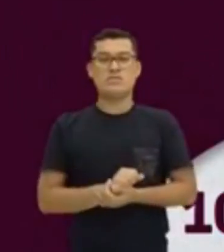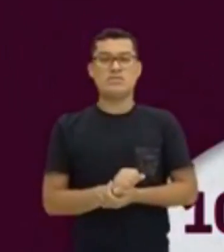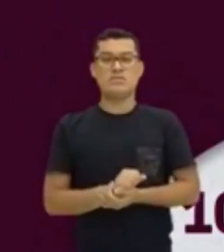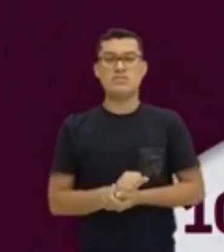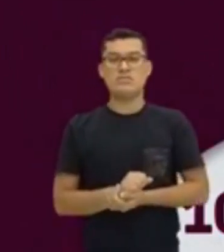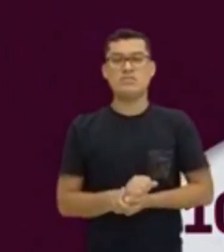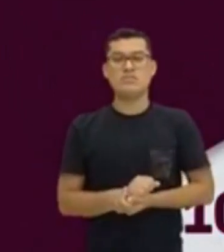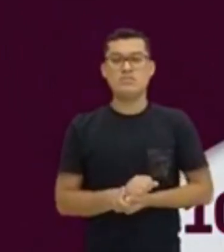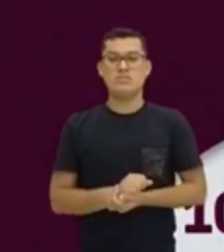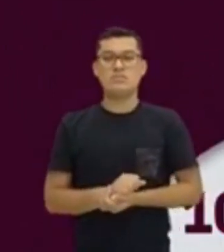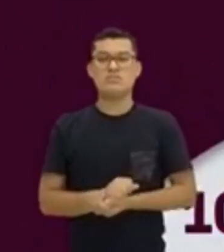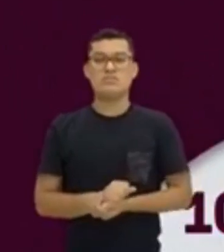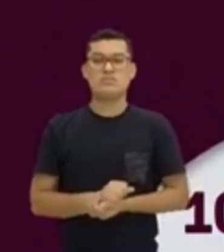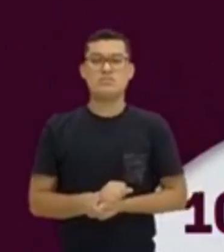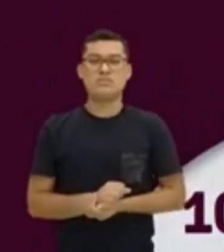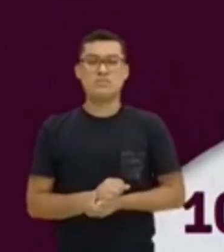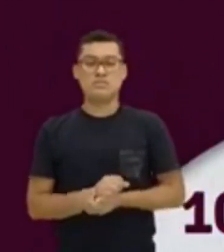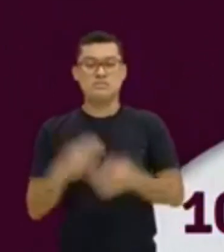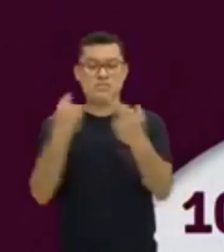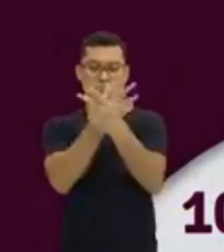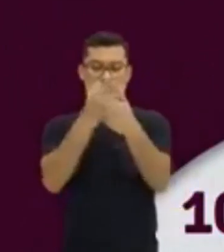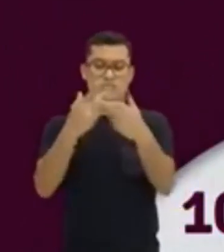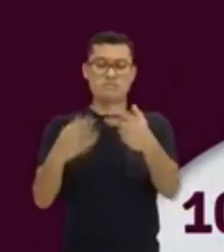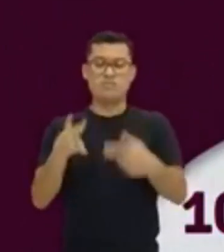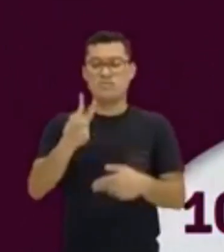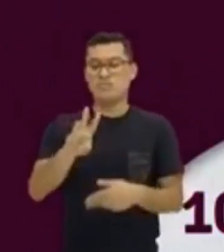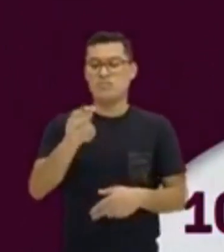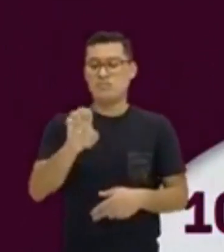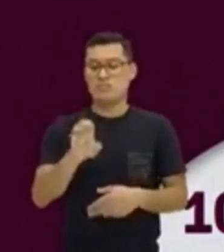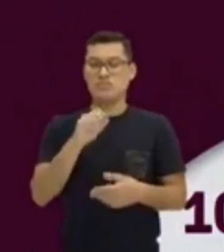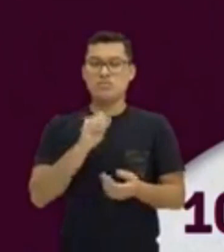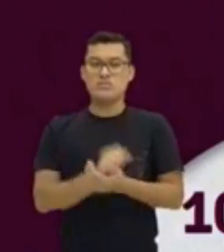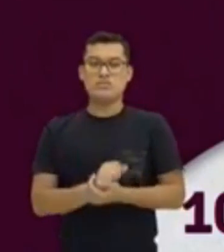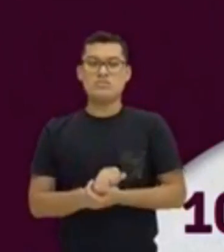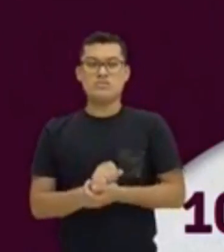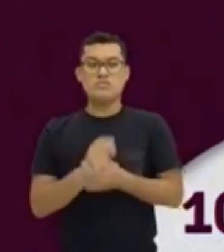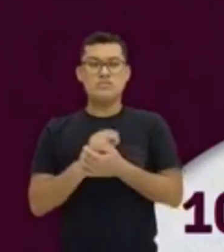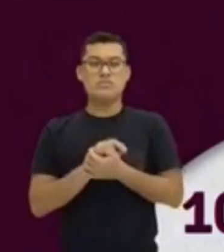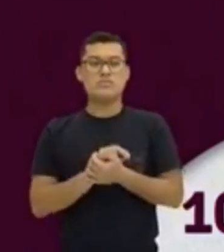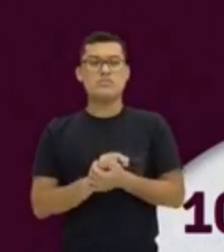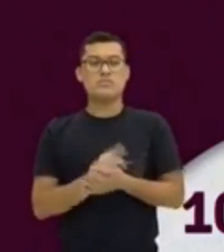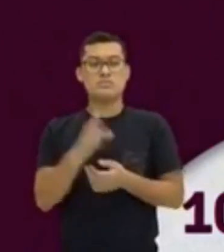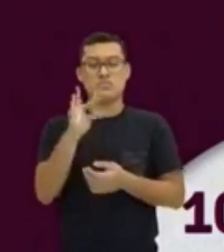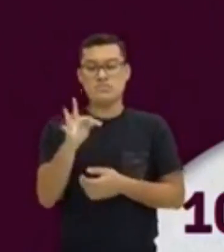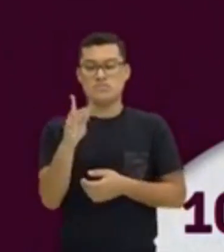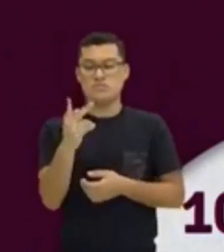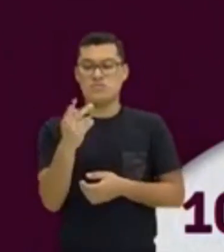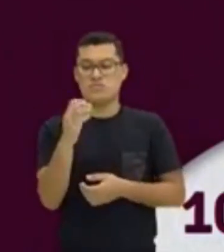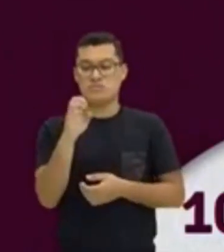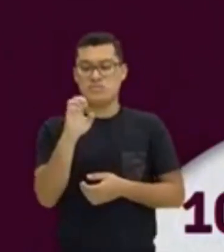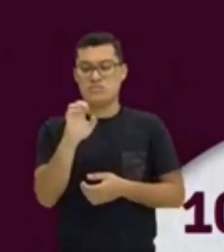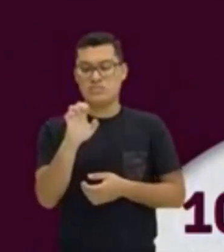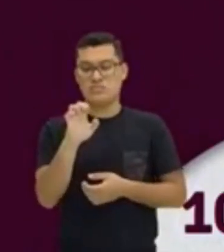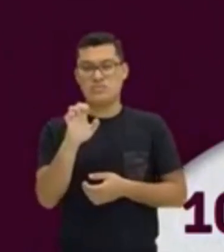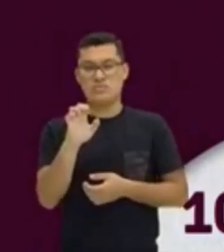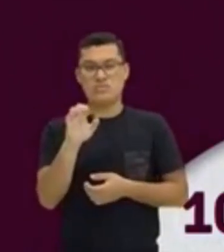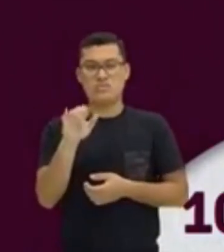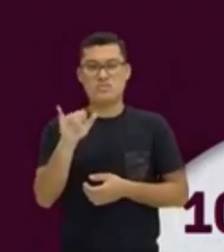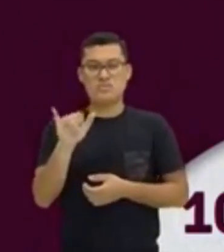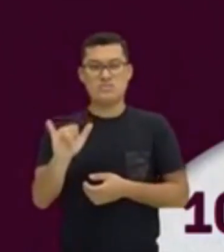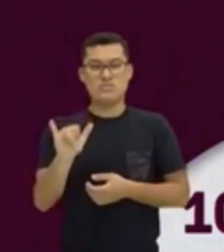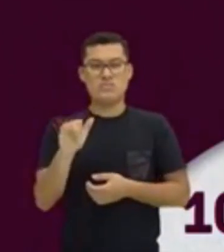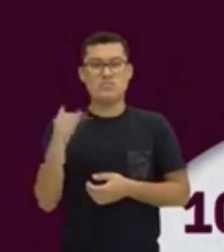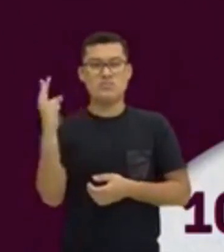eu, se tornou plural no we. We, a palavra we, duas pessoas, olha, dois